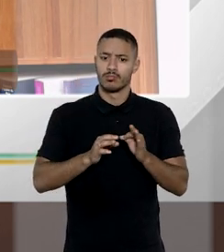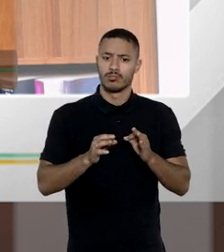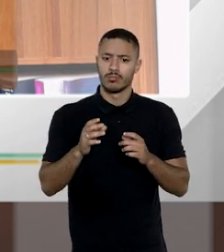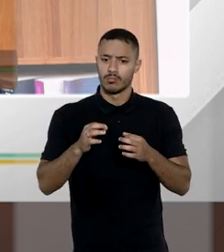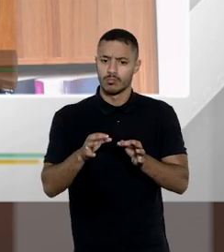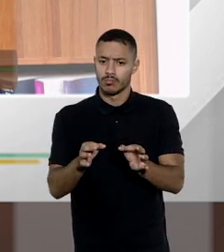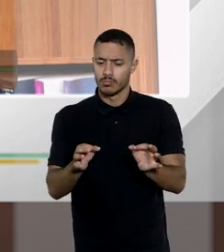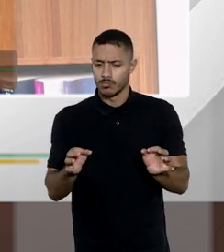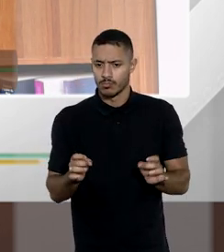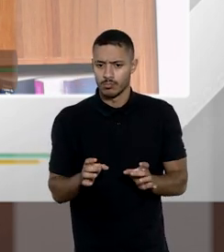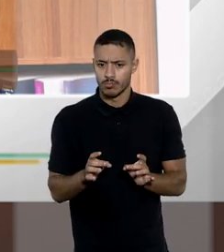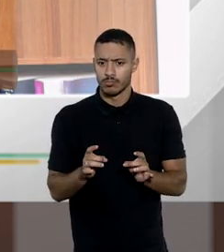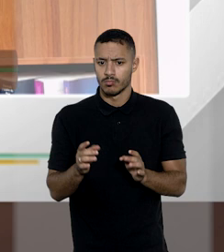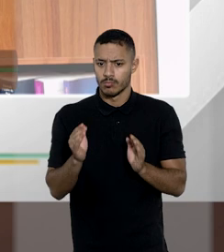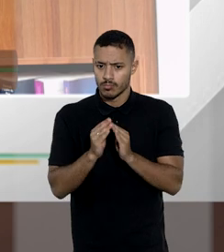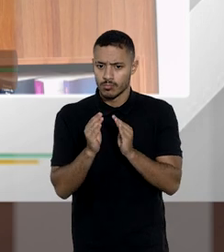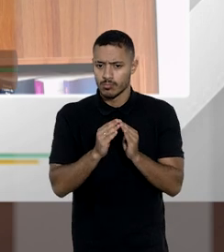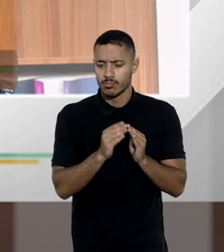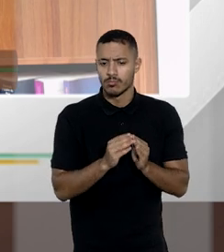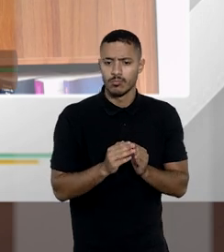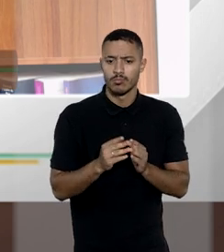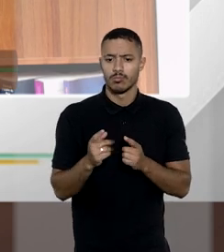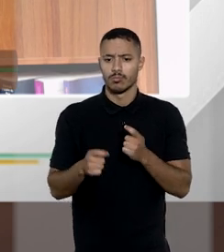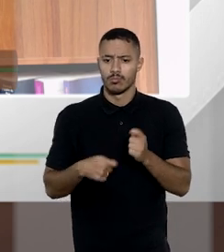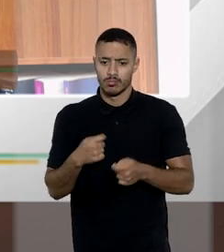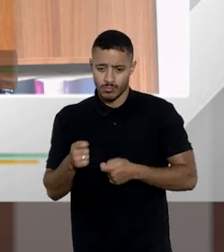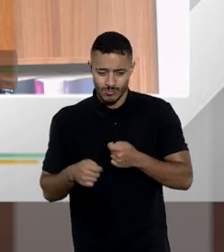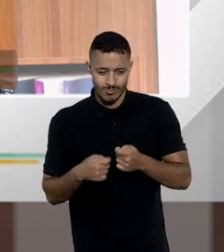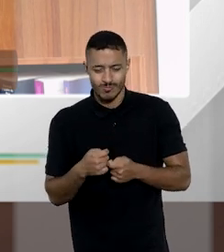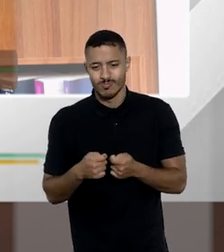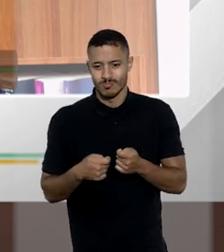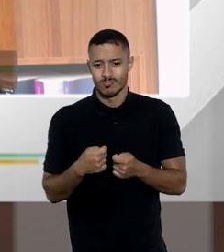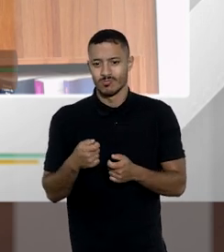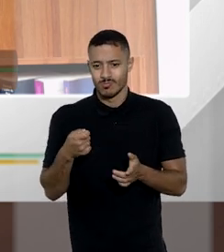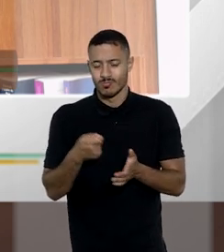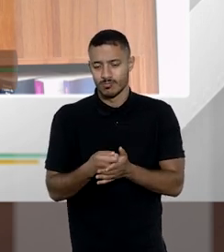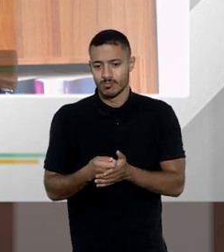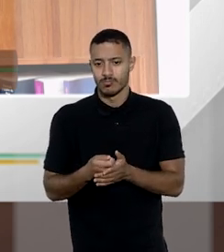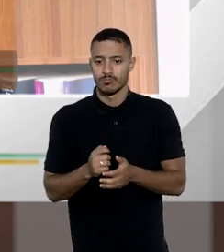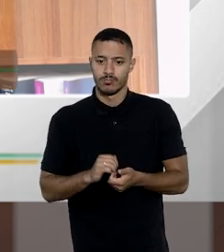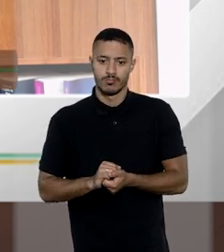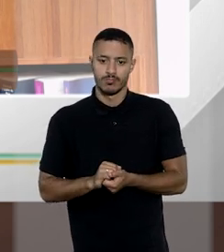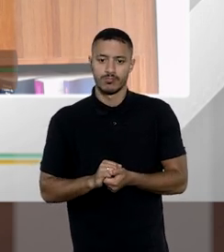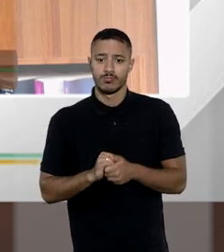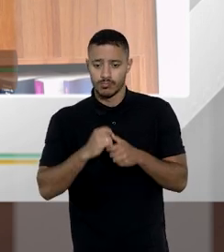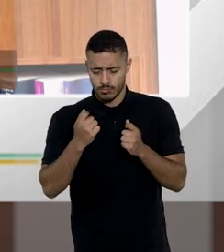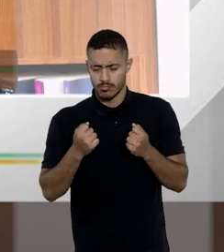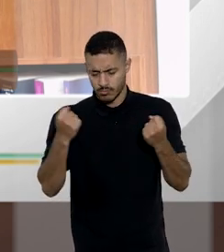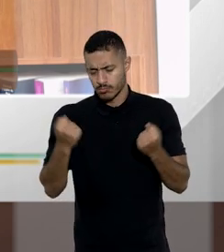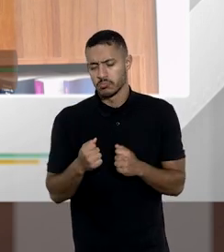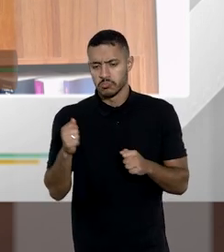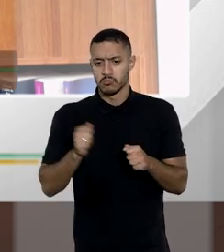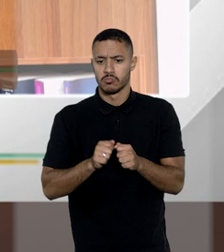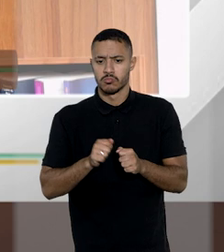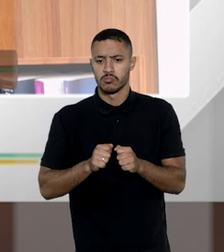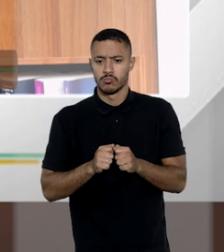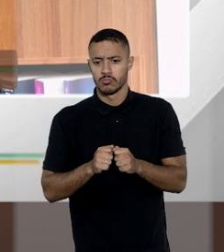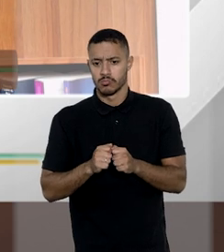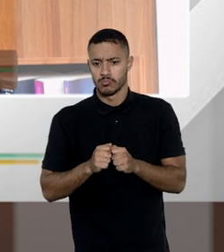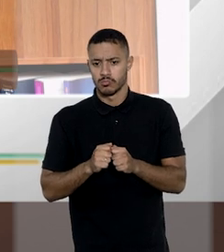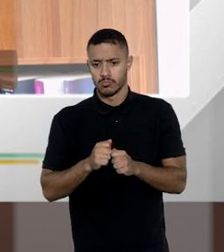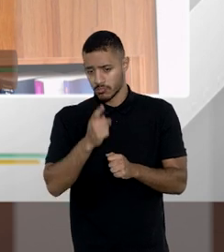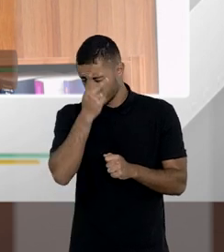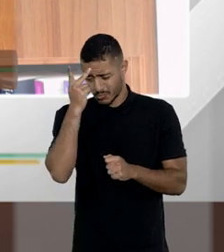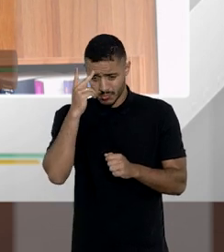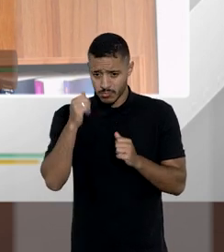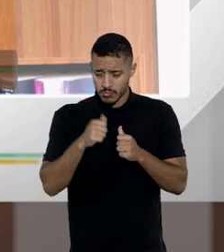imobiliária até muitas vezes pelo custo envolvido nessa transação todavia o que pode ser feito pelos